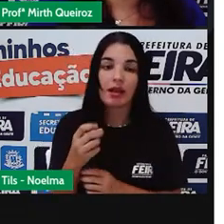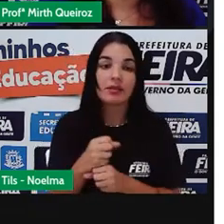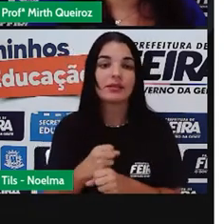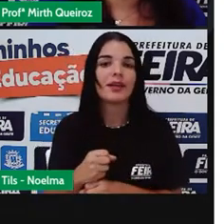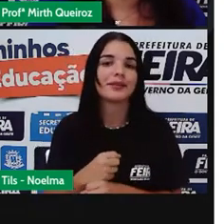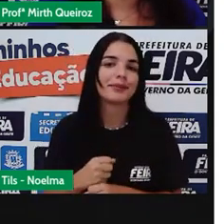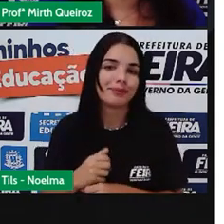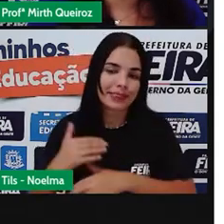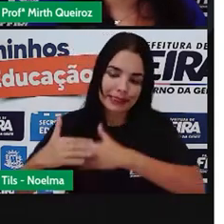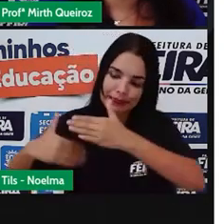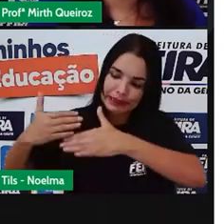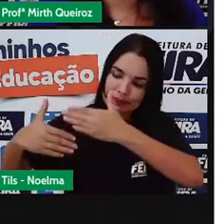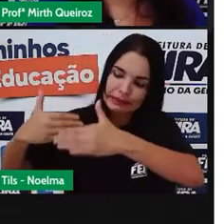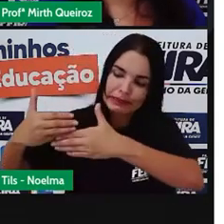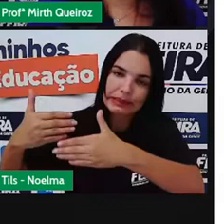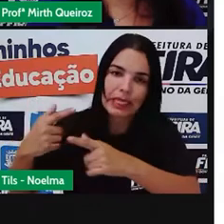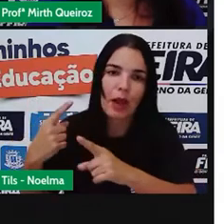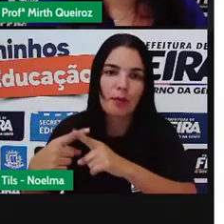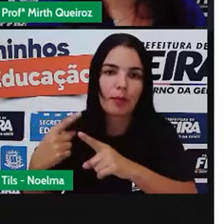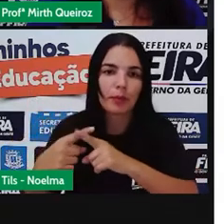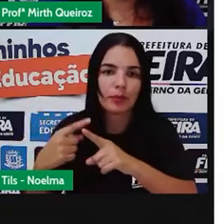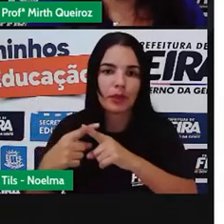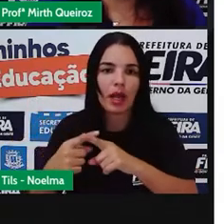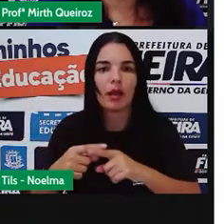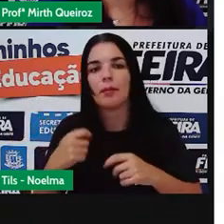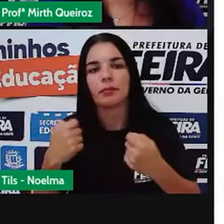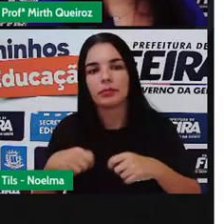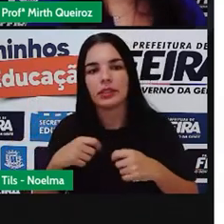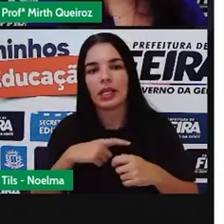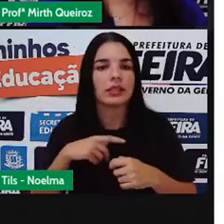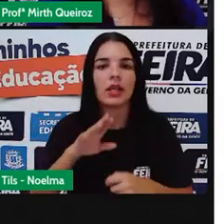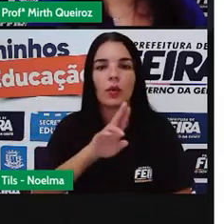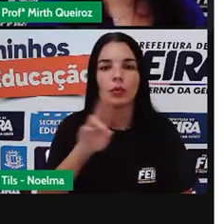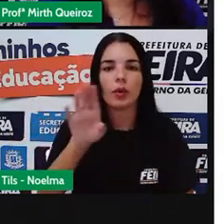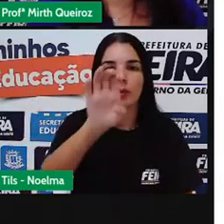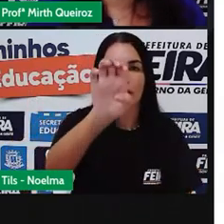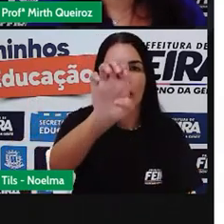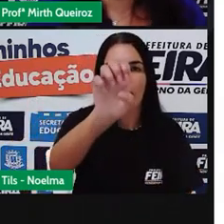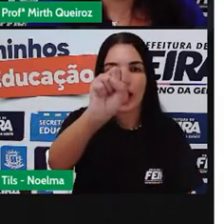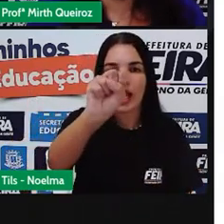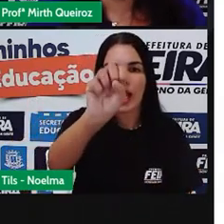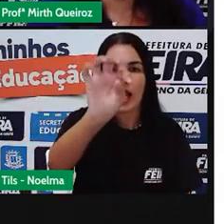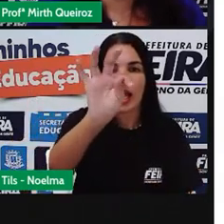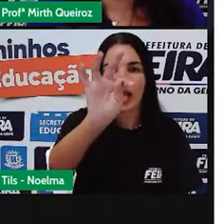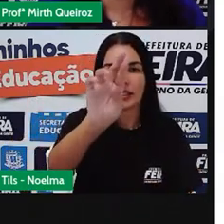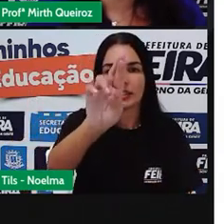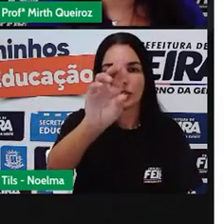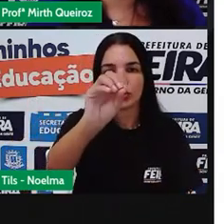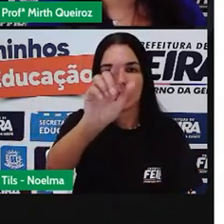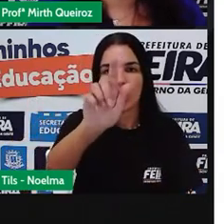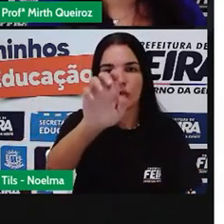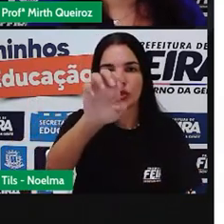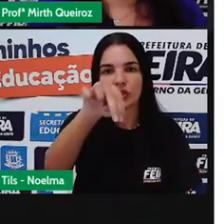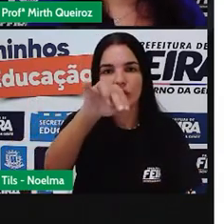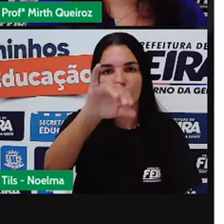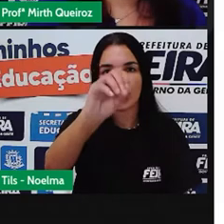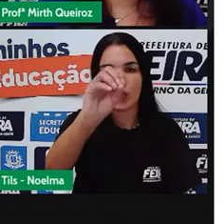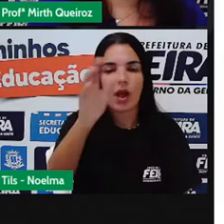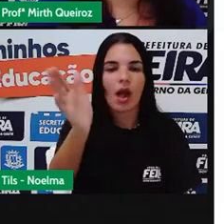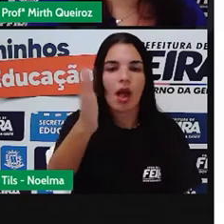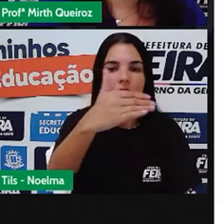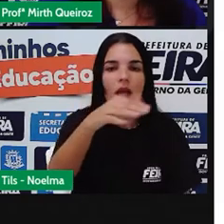desencadeada pelo hormônio estrogênio e progesterona, certo?